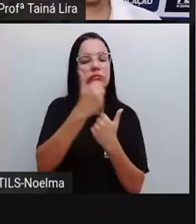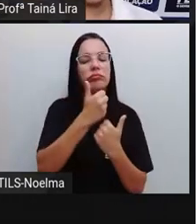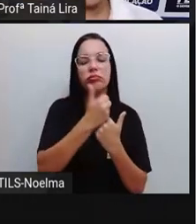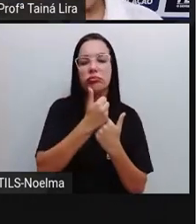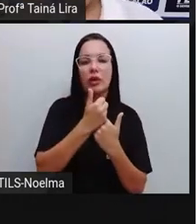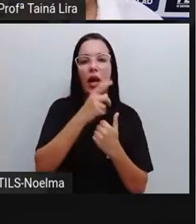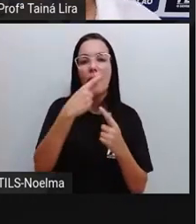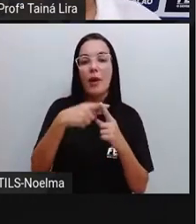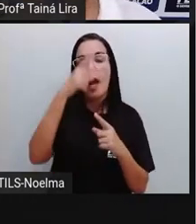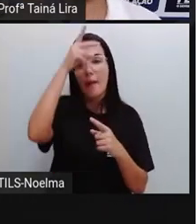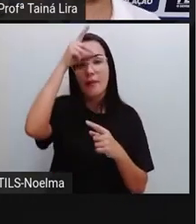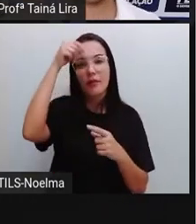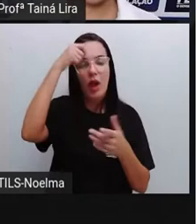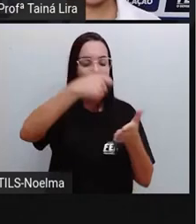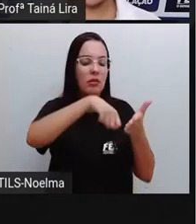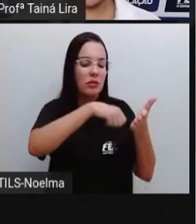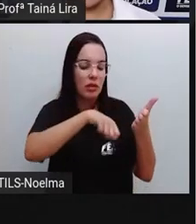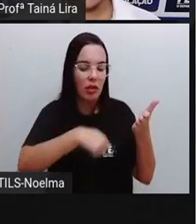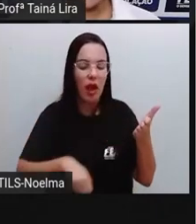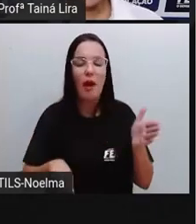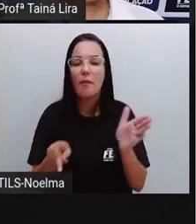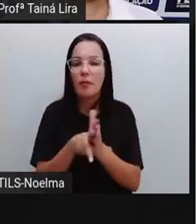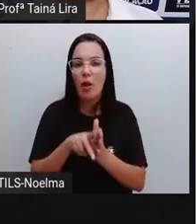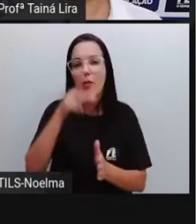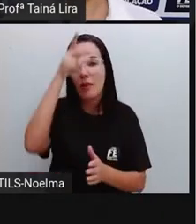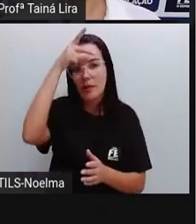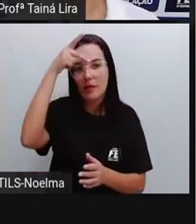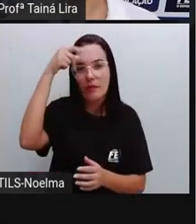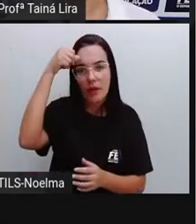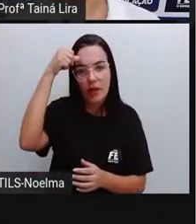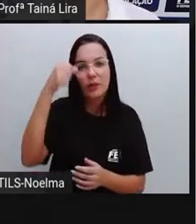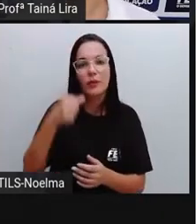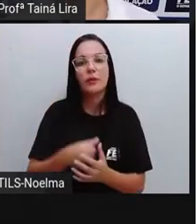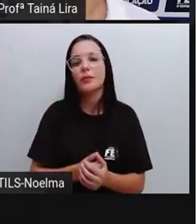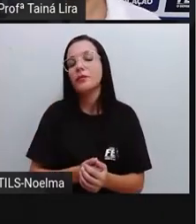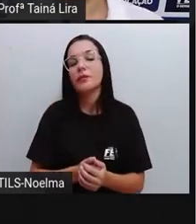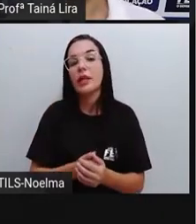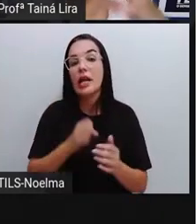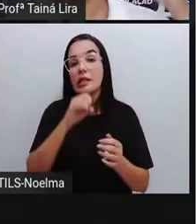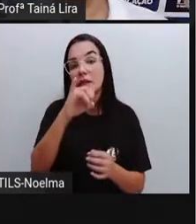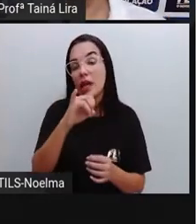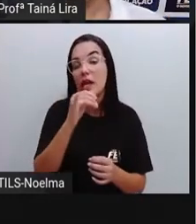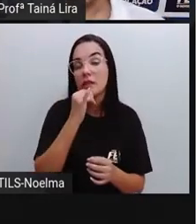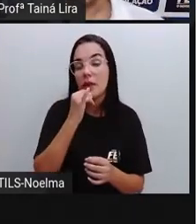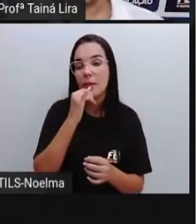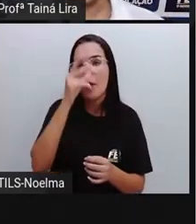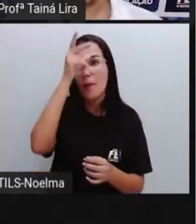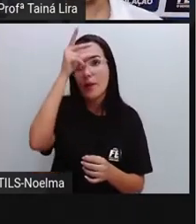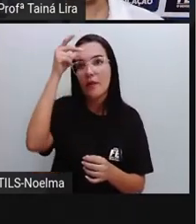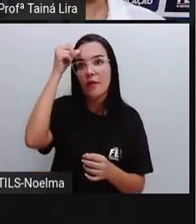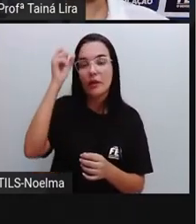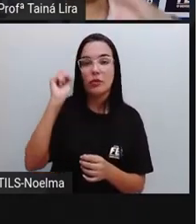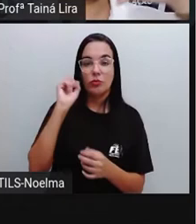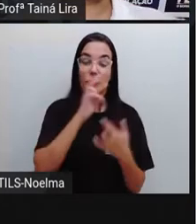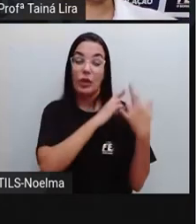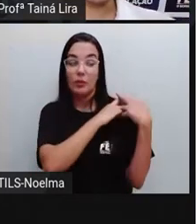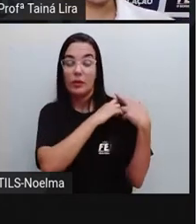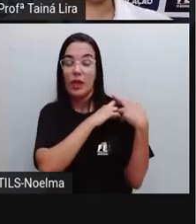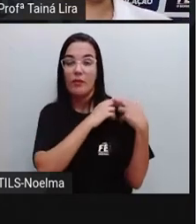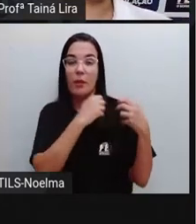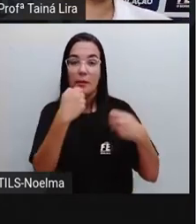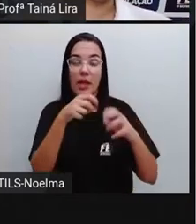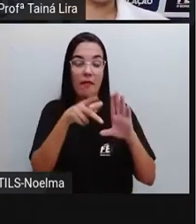vai assinar como prefeito, tá bom? Se ele precisar fazer uma viagem para representar o